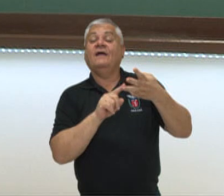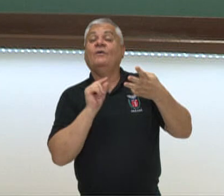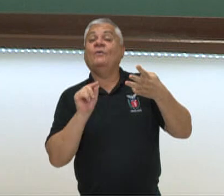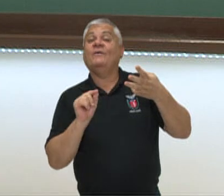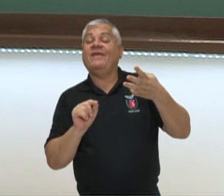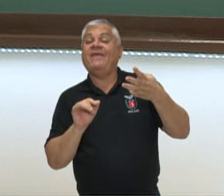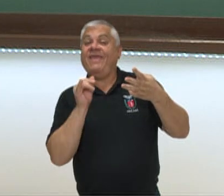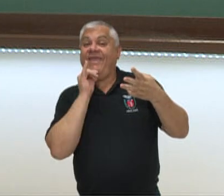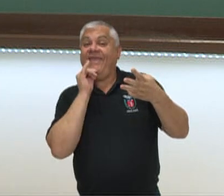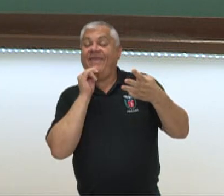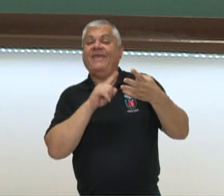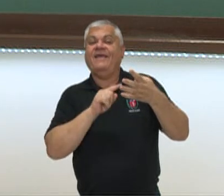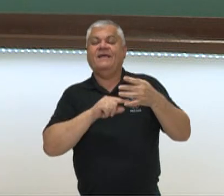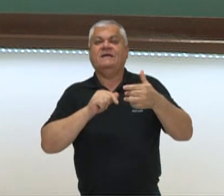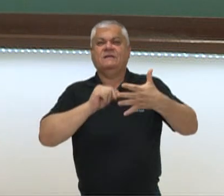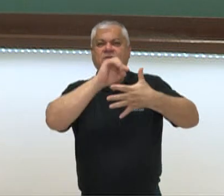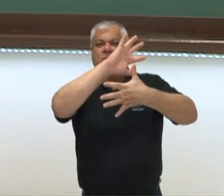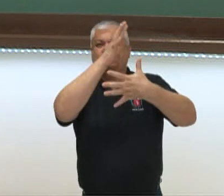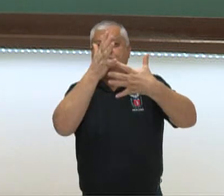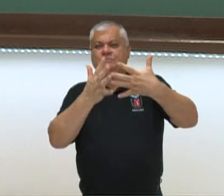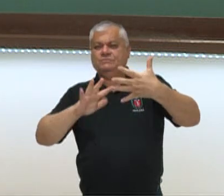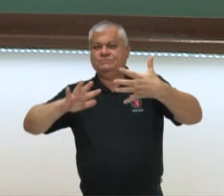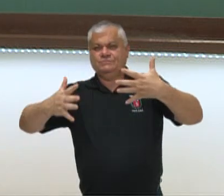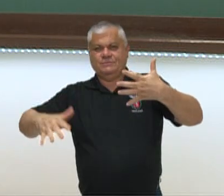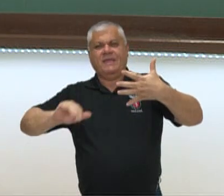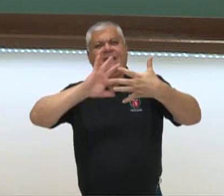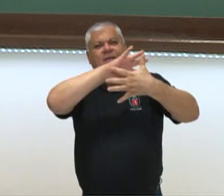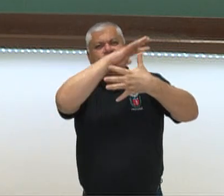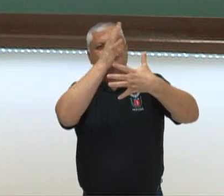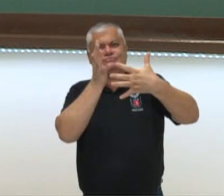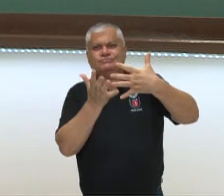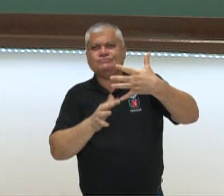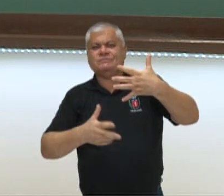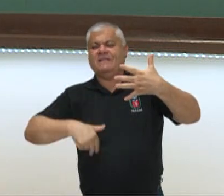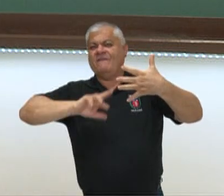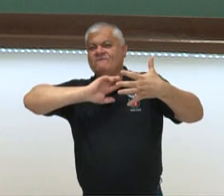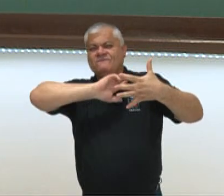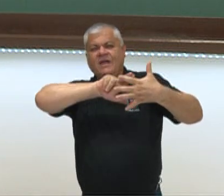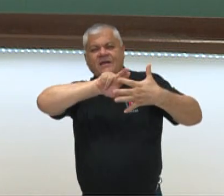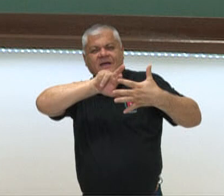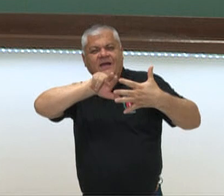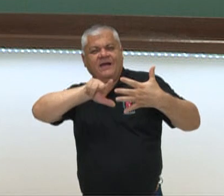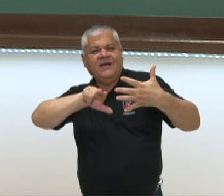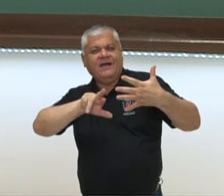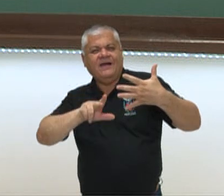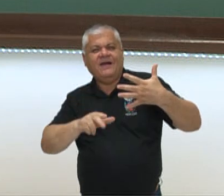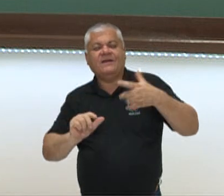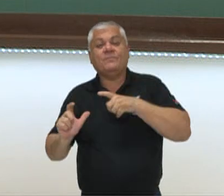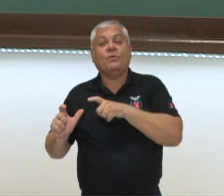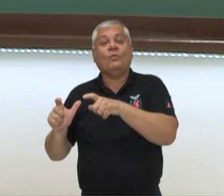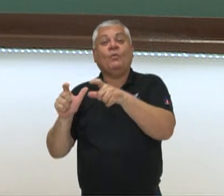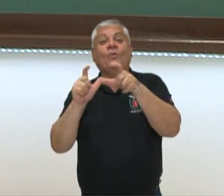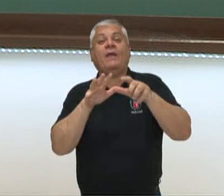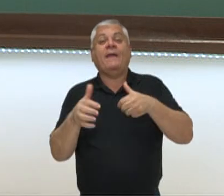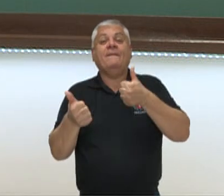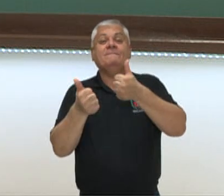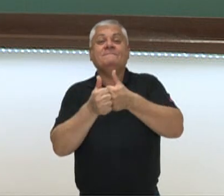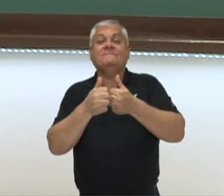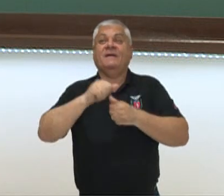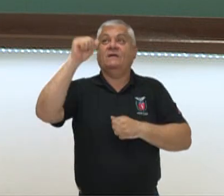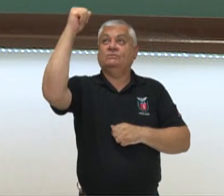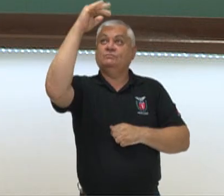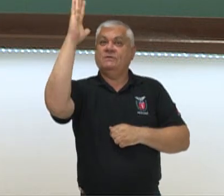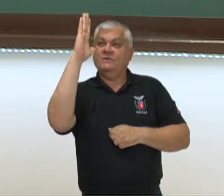no território brasileiro é a Mata Atlântica, que apresenta uma grande biodiversidade em função da sua localização, que estende-se por